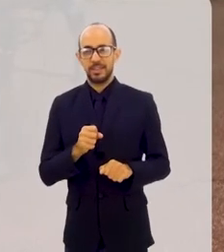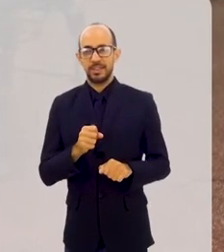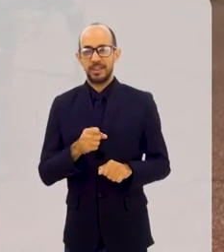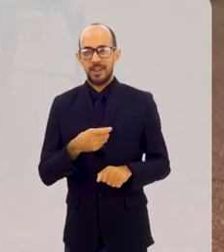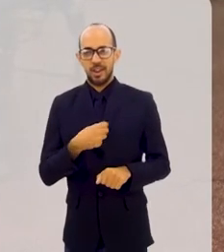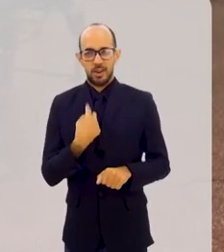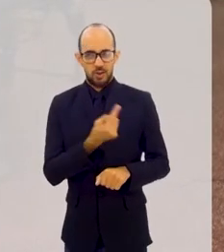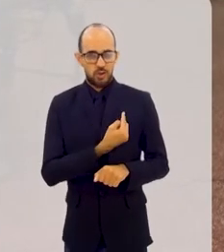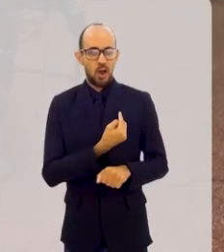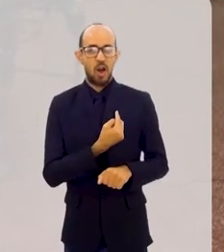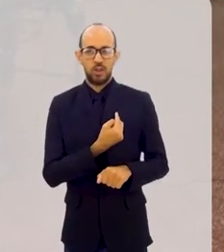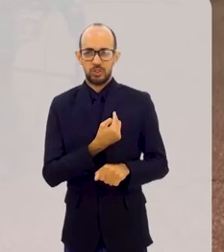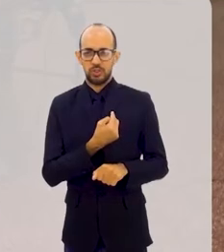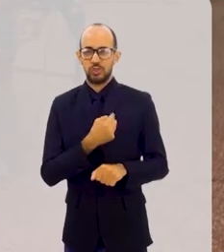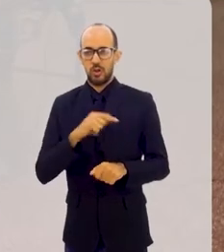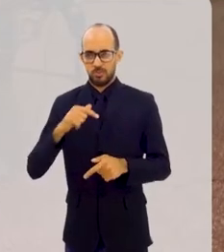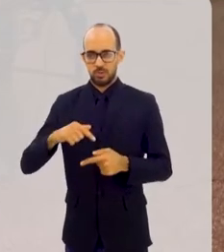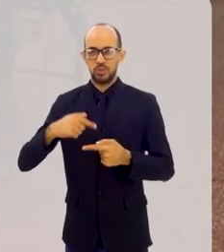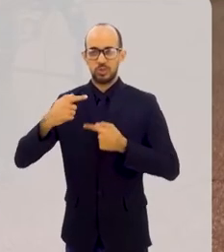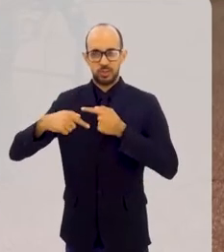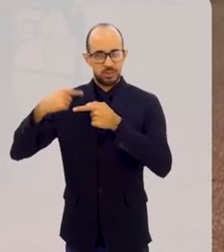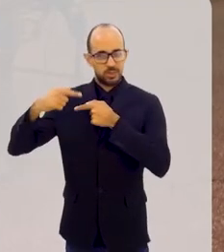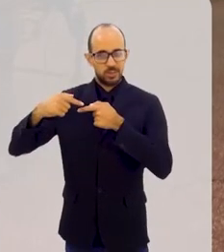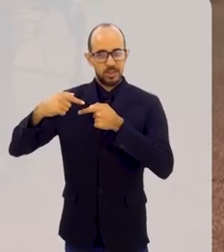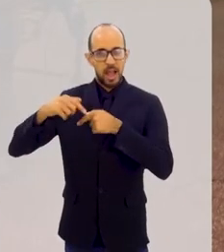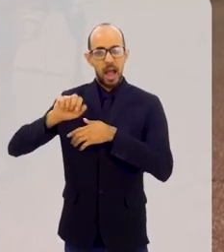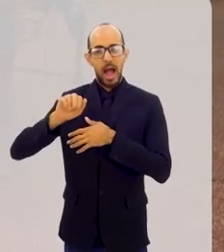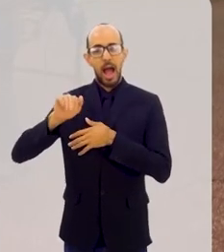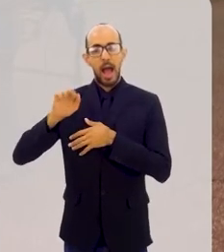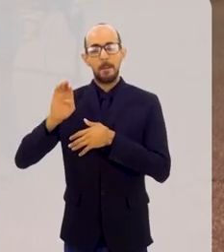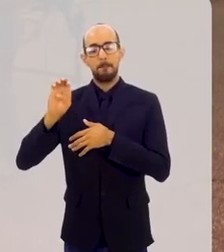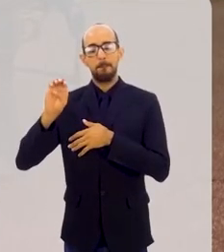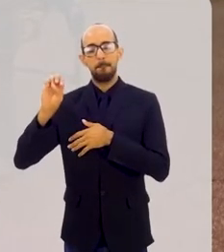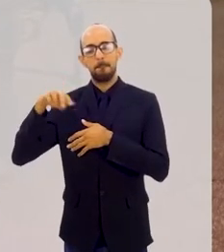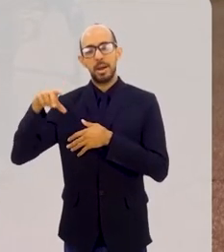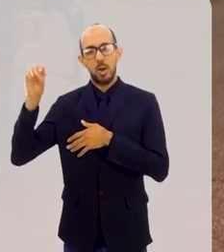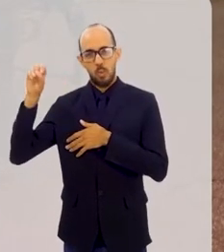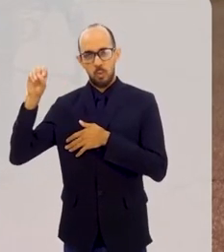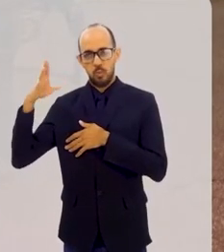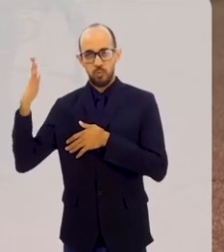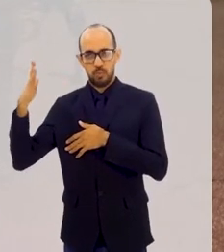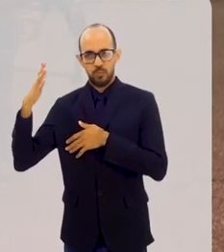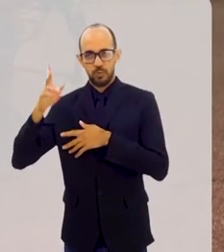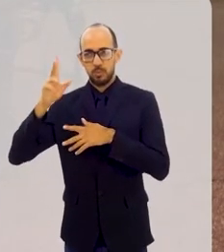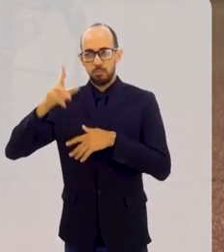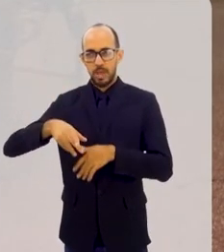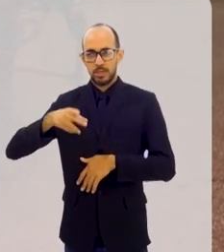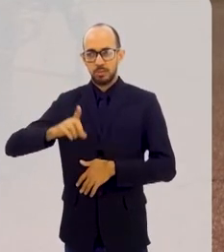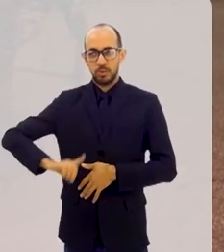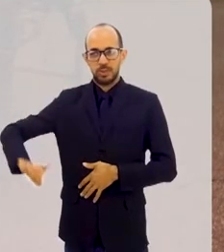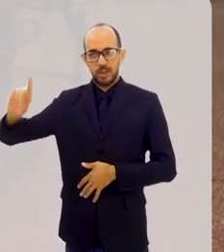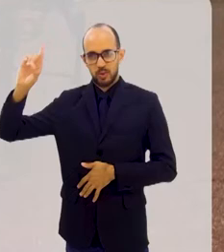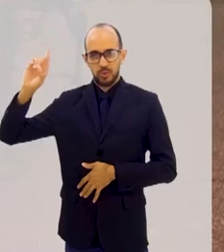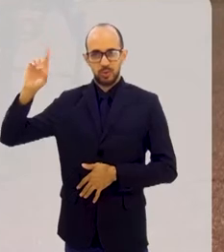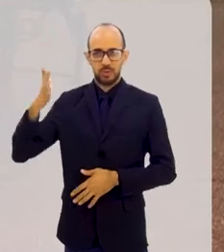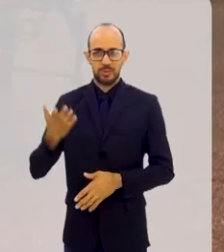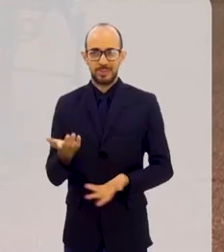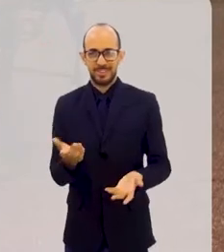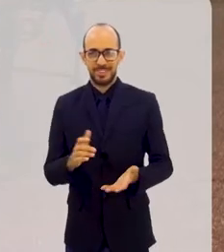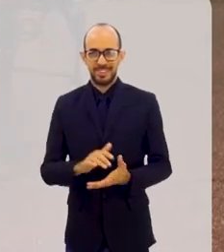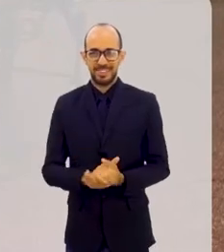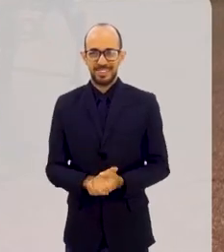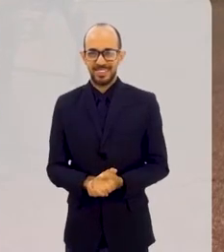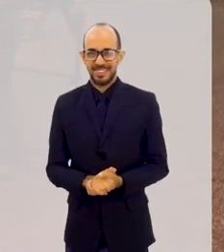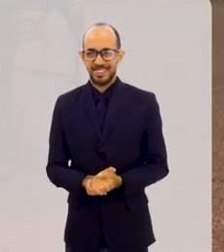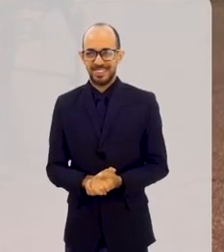nós somos da mesma descendência, branco, não é isso? Nós queremos no mesmo Deus. Paulo